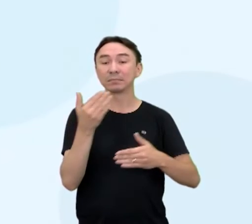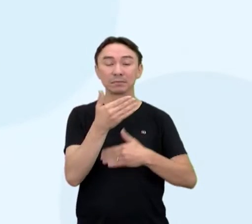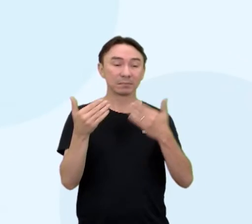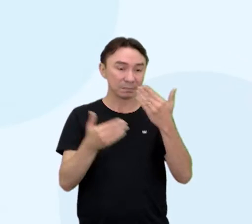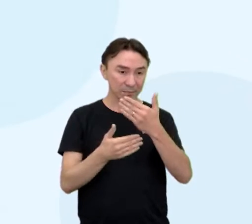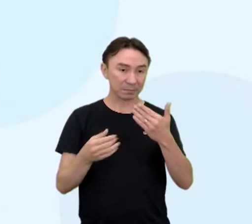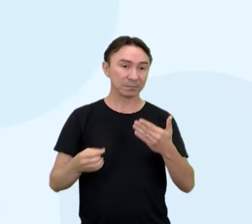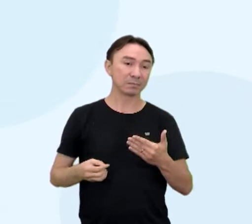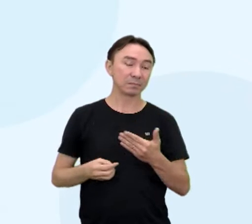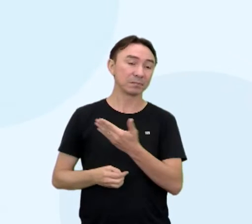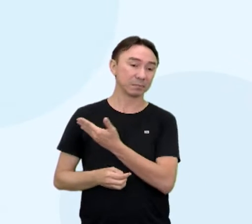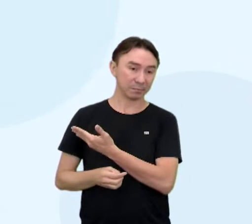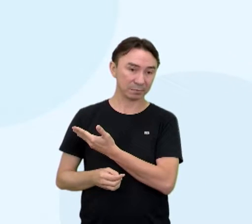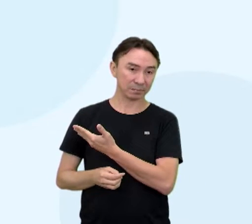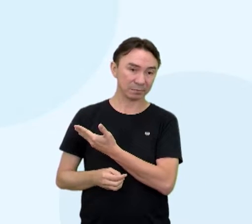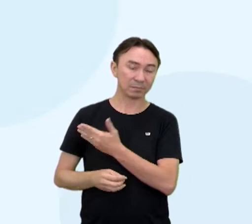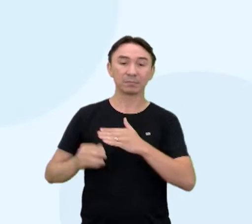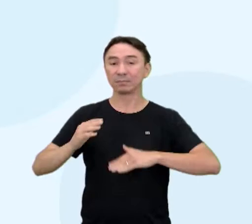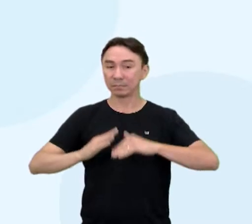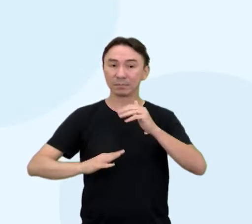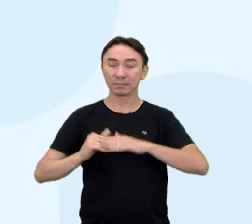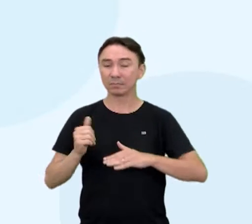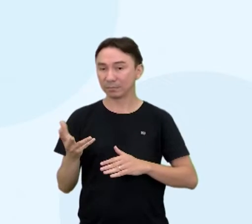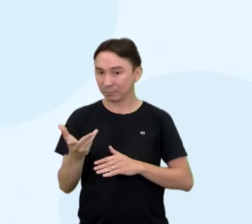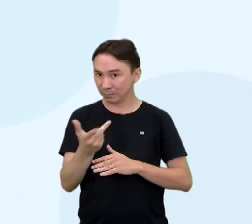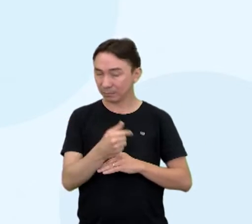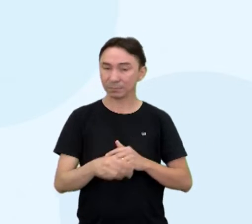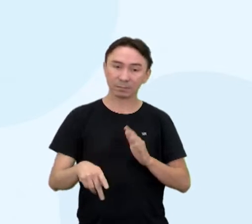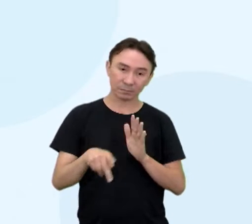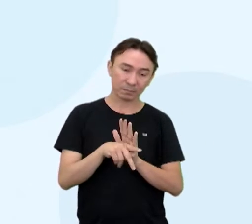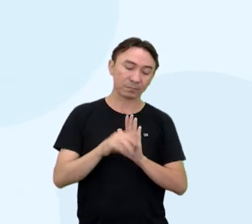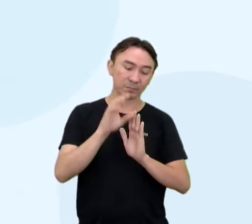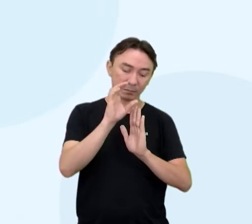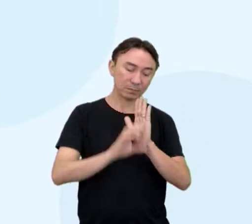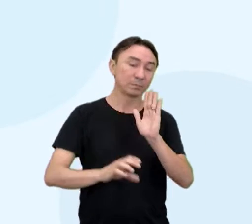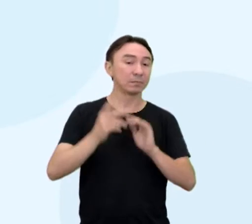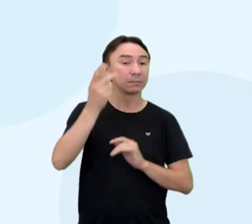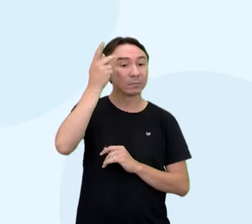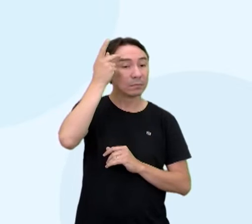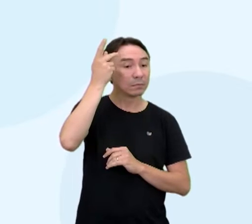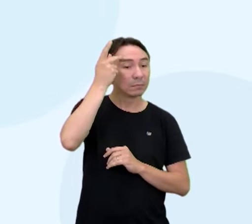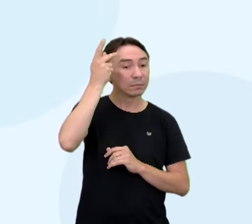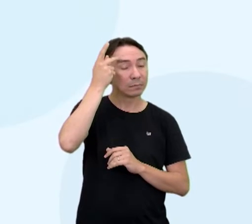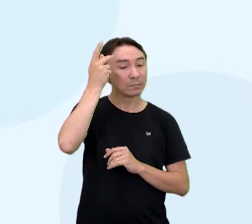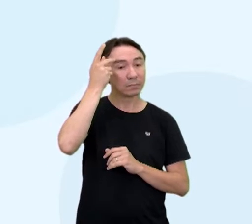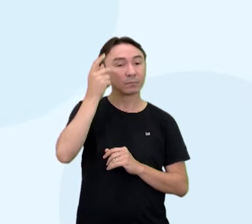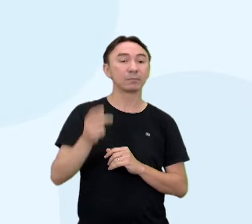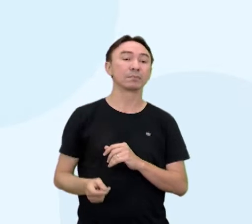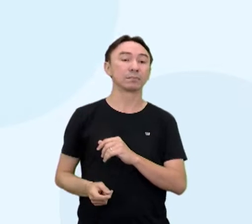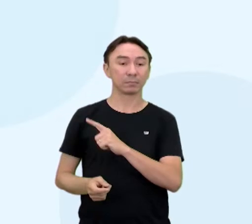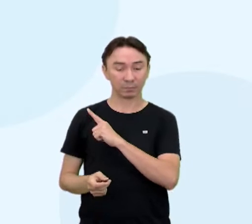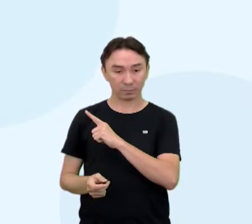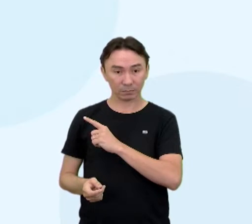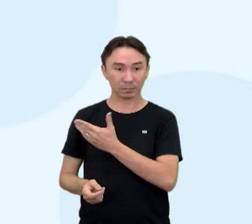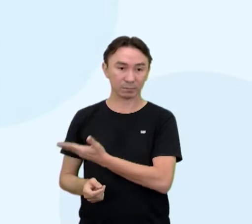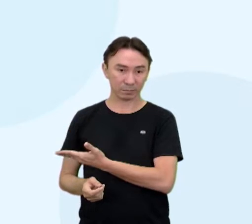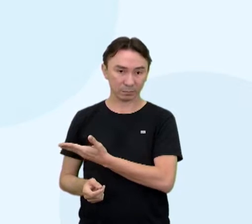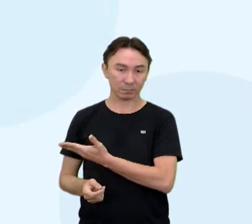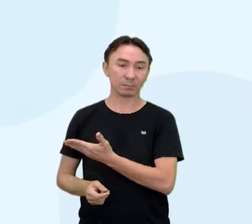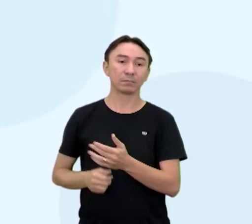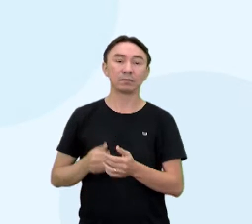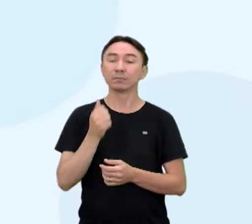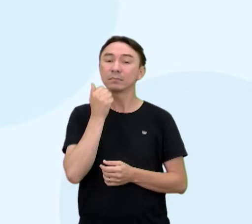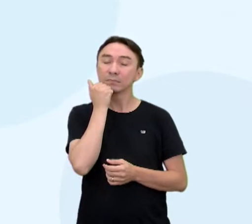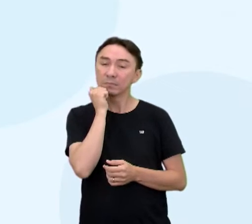habilidades do currículo paulista. Está aí na tela para vocês. Então temos aí habilidades de ciências humanas